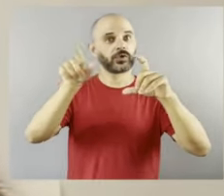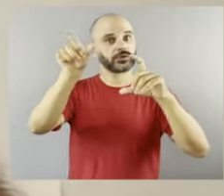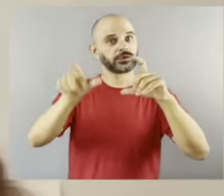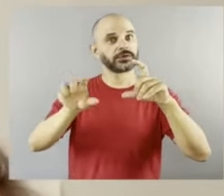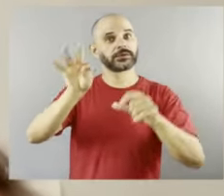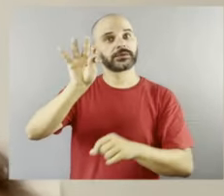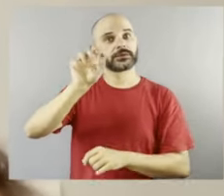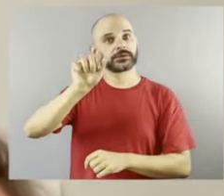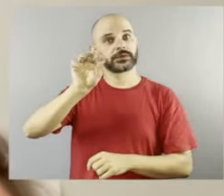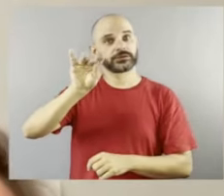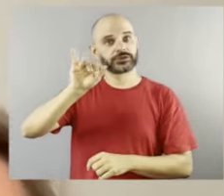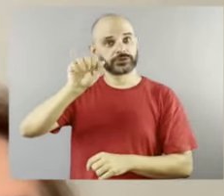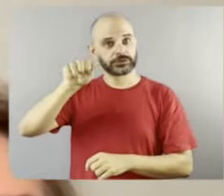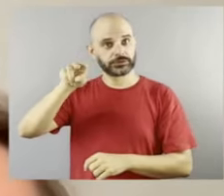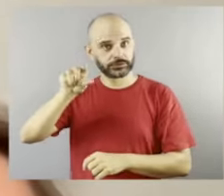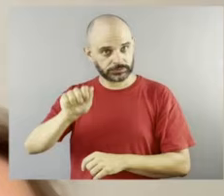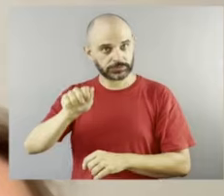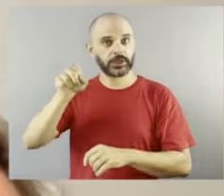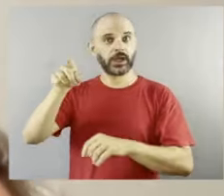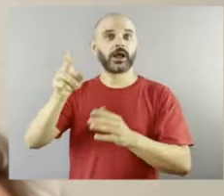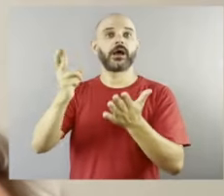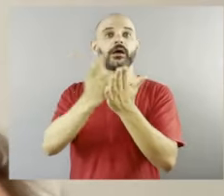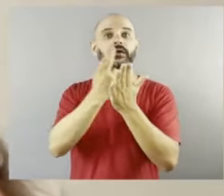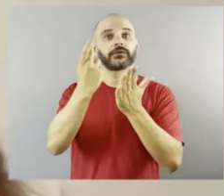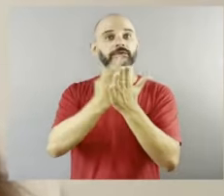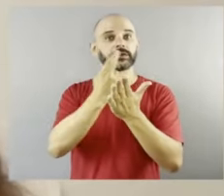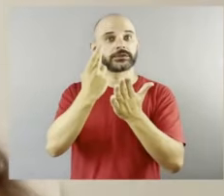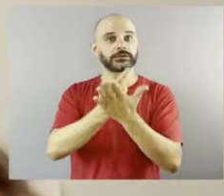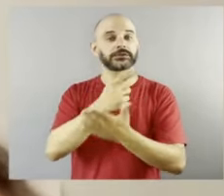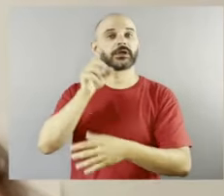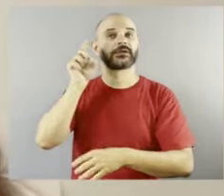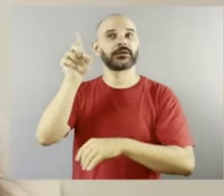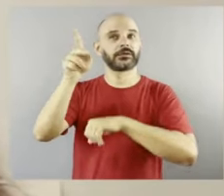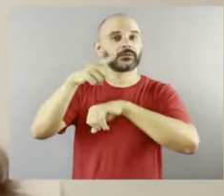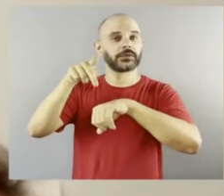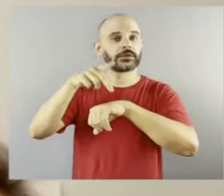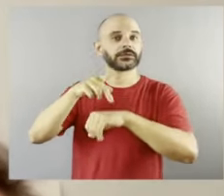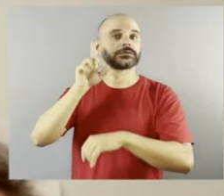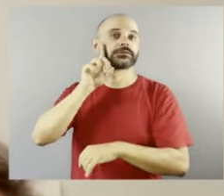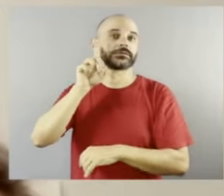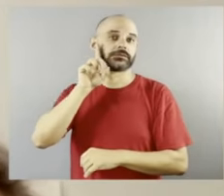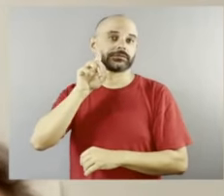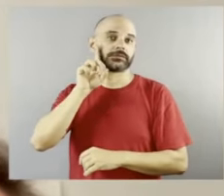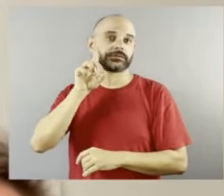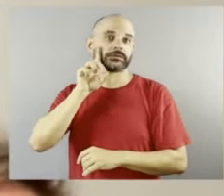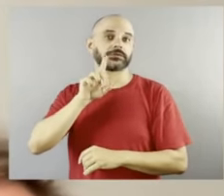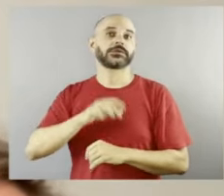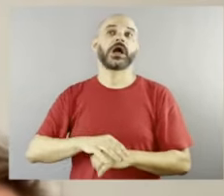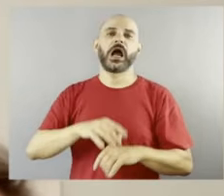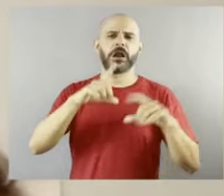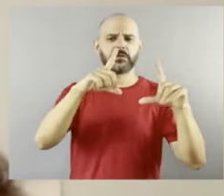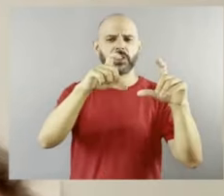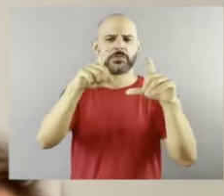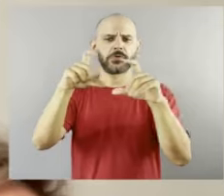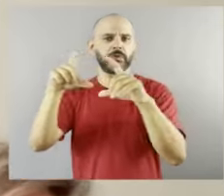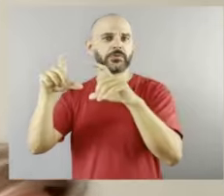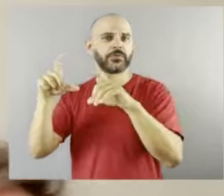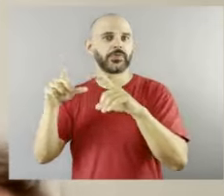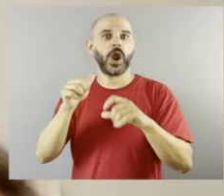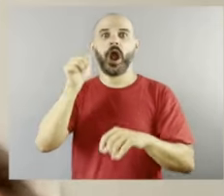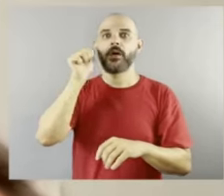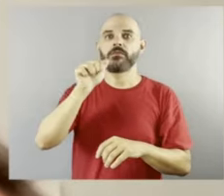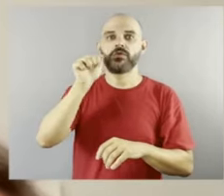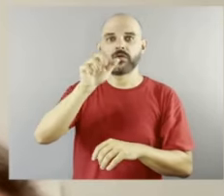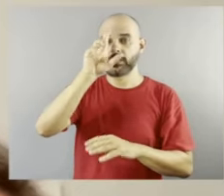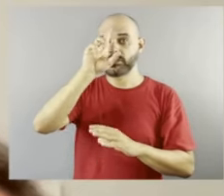entrar numa revista nos Estados Unidos e a sessão de fotos foi tão rica que a dona da revista falou, ah, não,